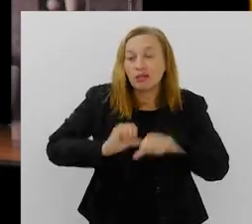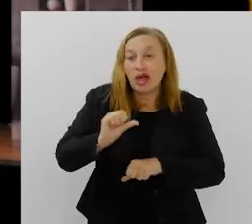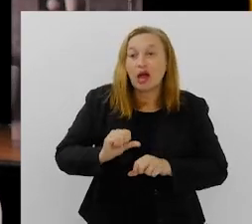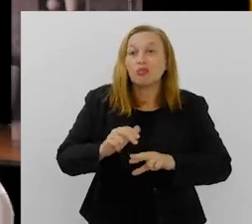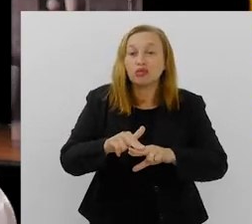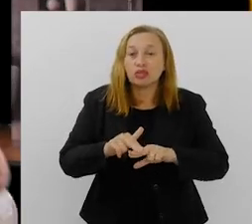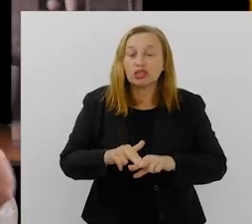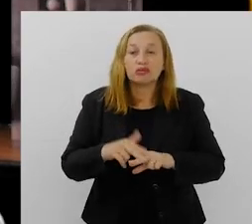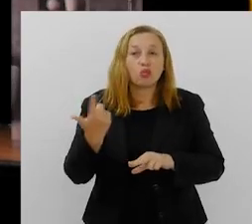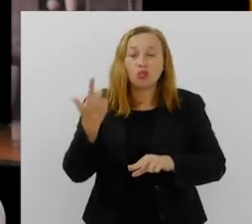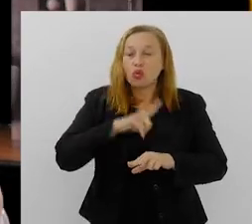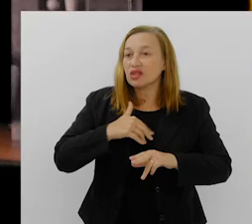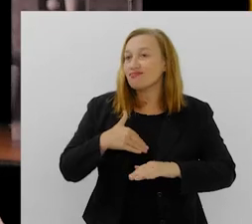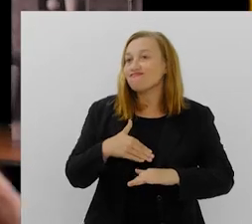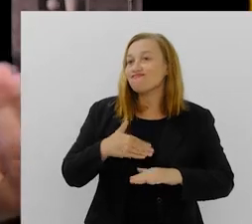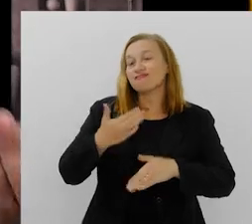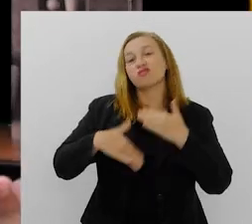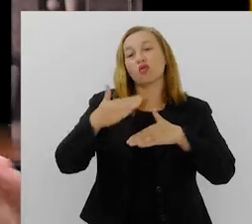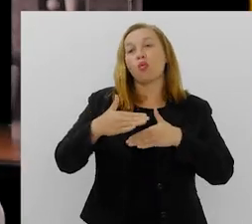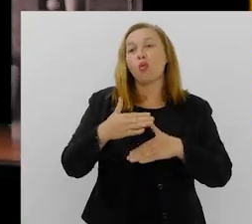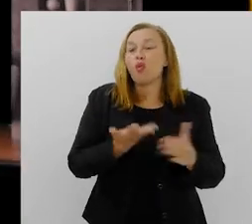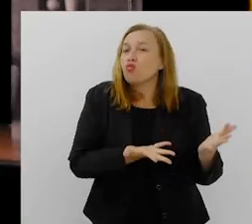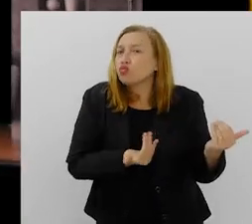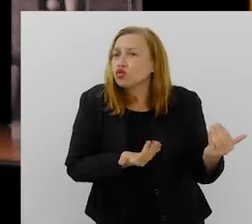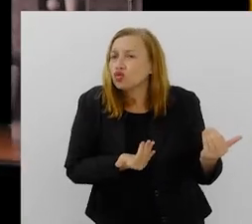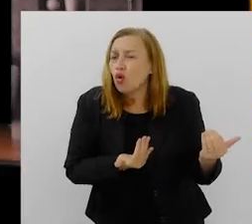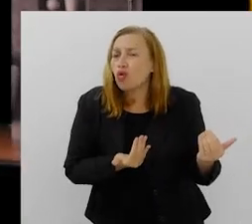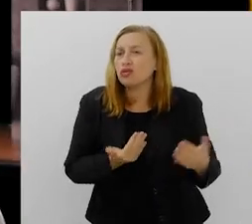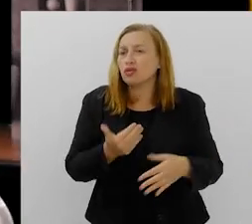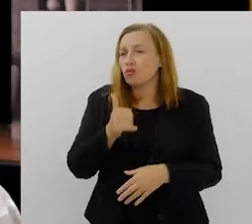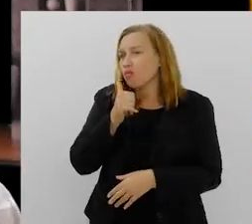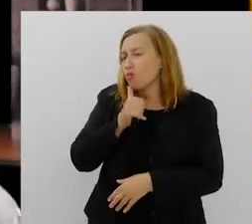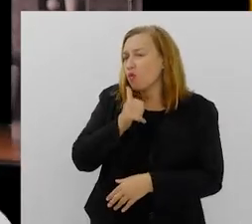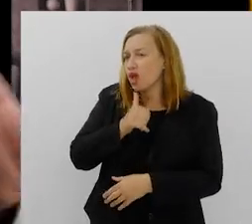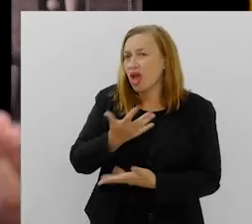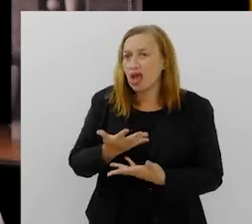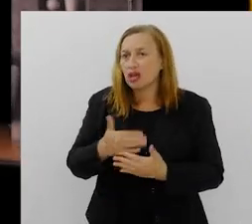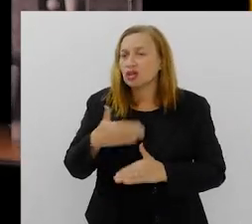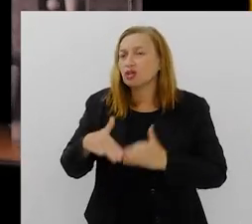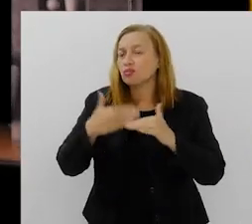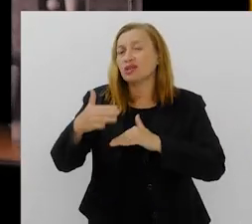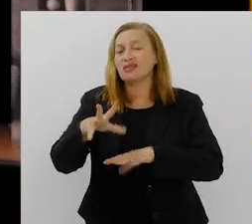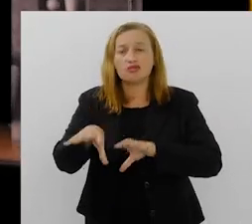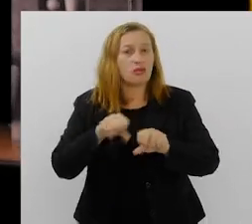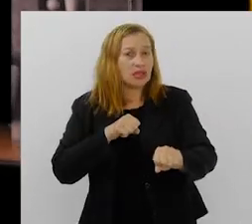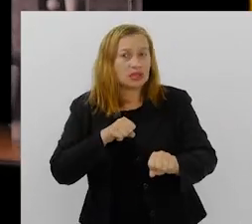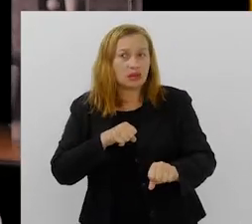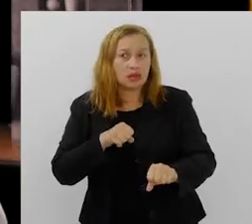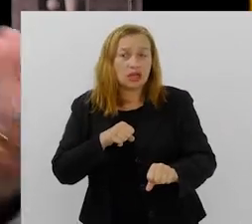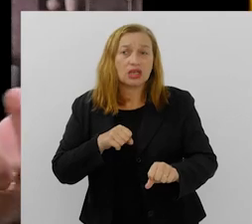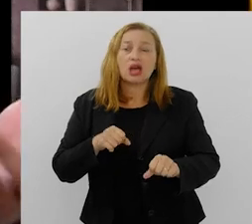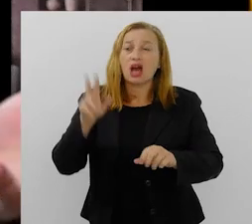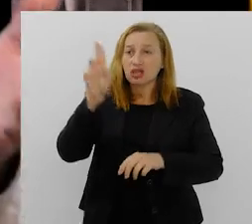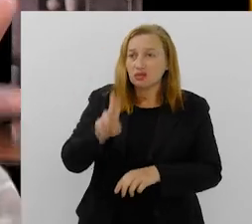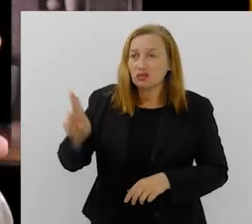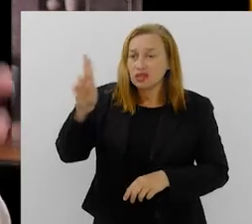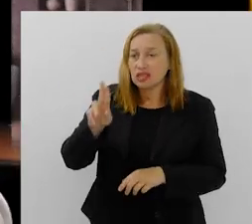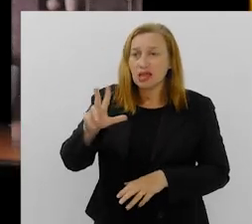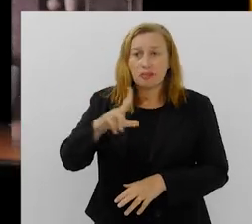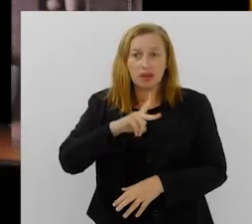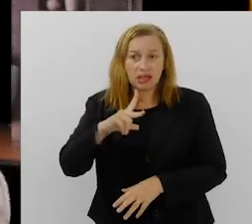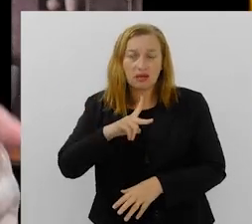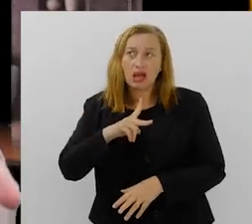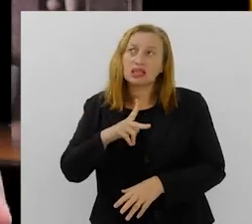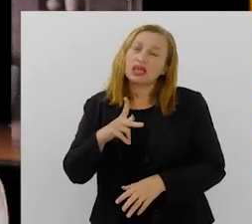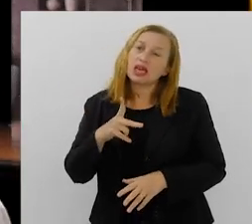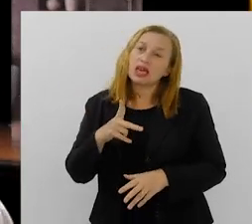Com isso, você de fato não consegue alcançar a um rapaz, a uma moça dentro do processo formativo. As universidades privadas